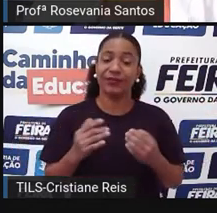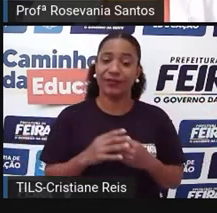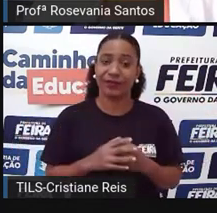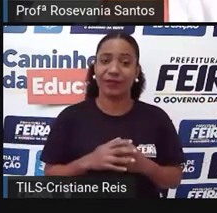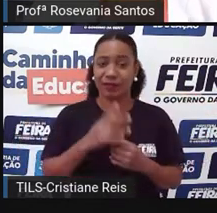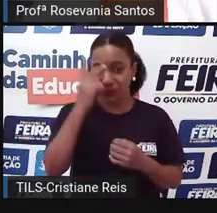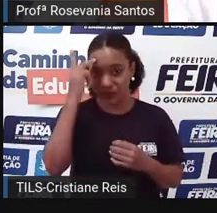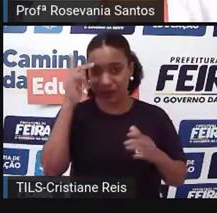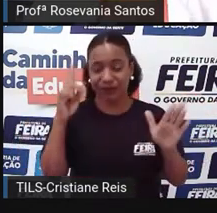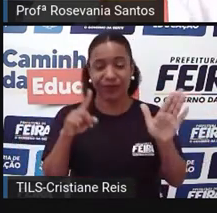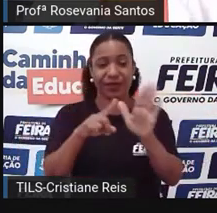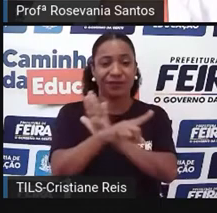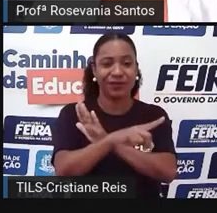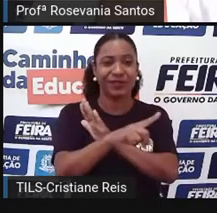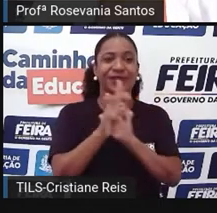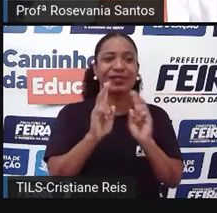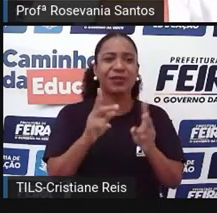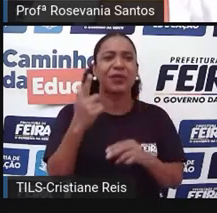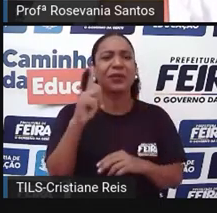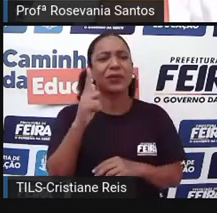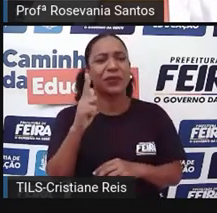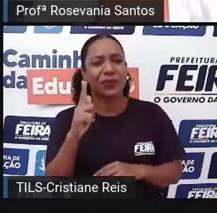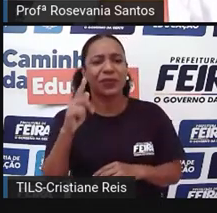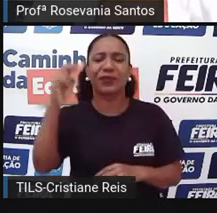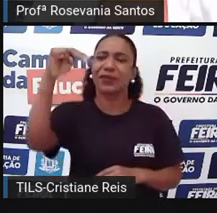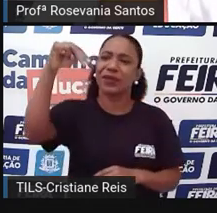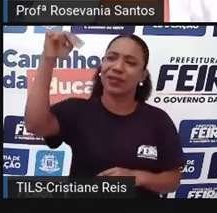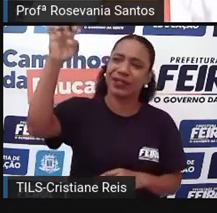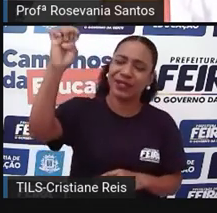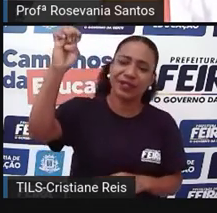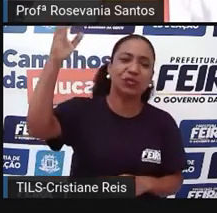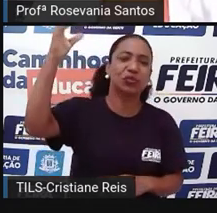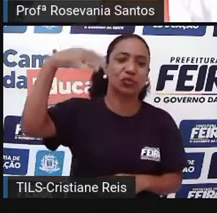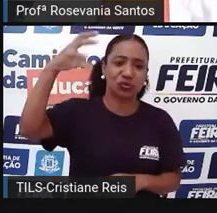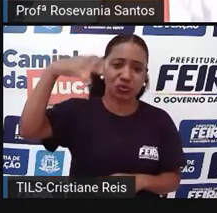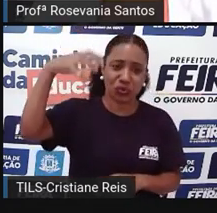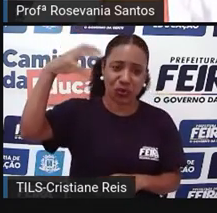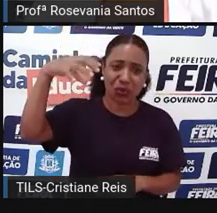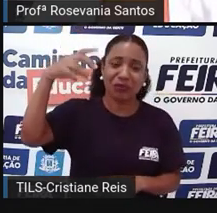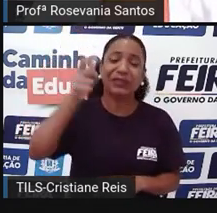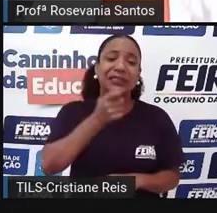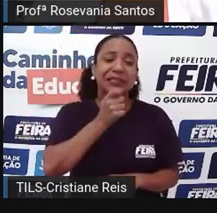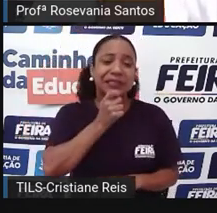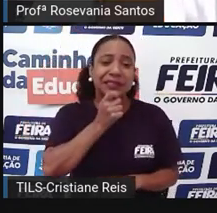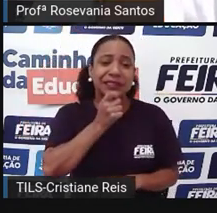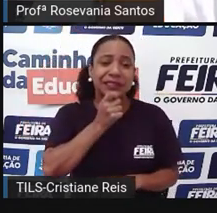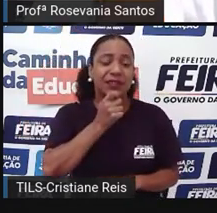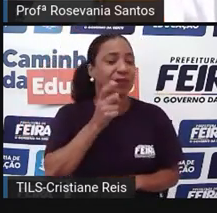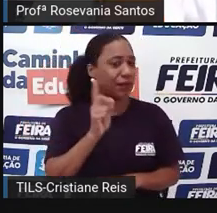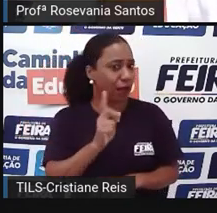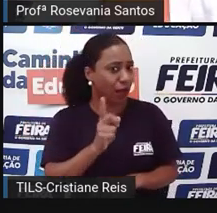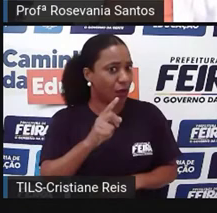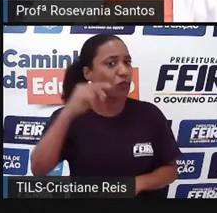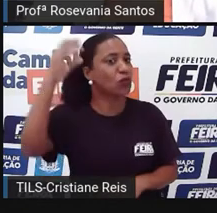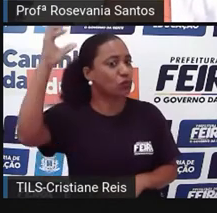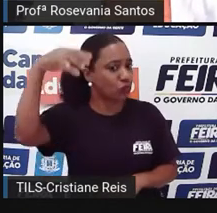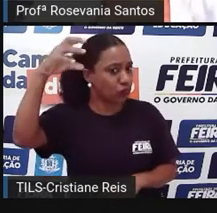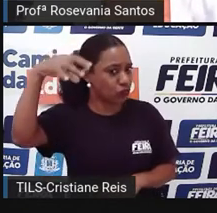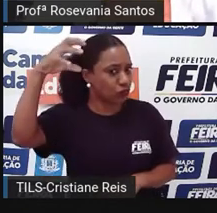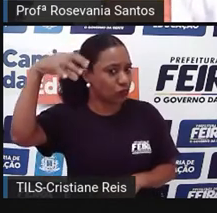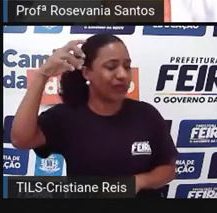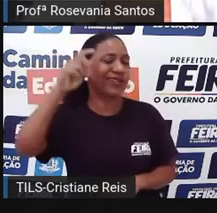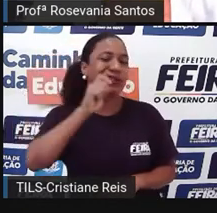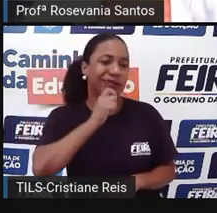recorrente, né, nas aulas de geografia, por que não chove no Nordeste? A resposta, não é que não chova no Nordeste, a gente tem